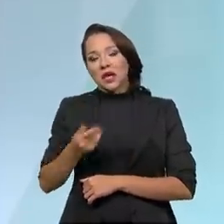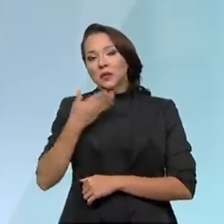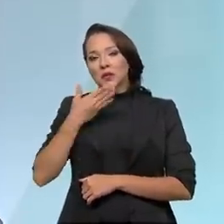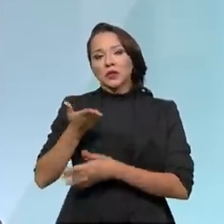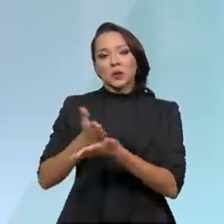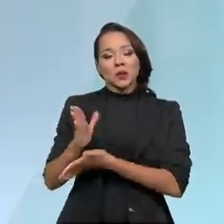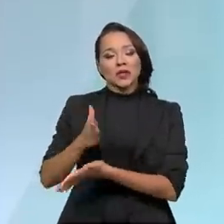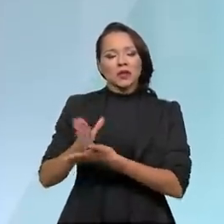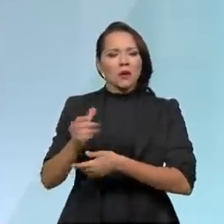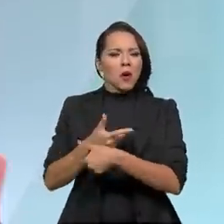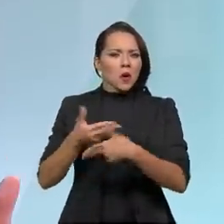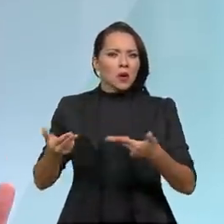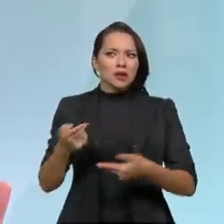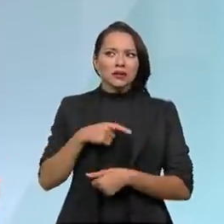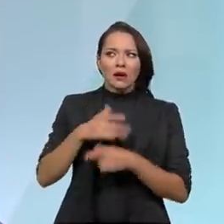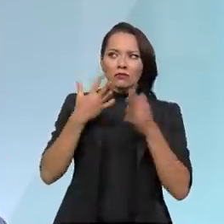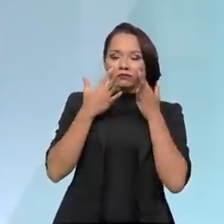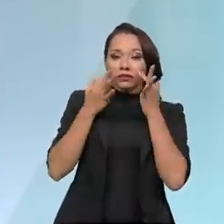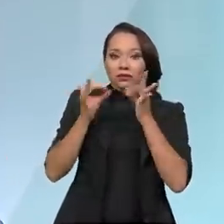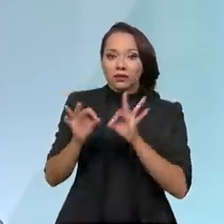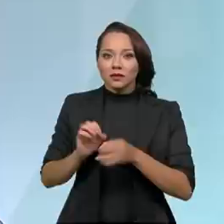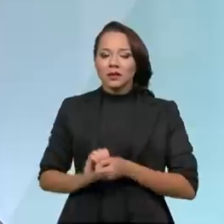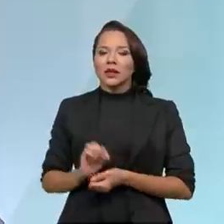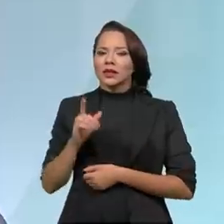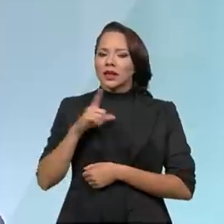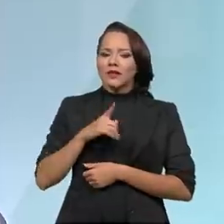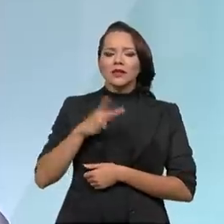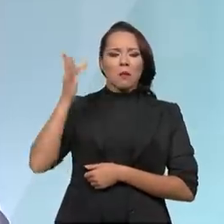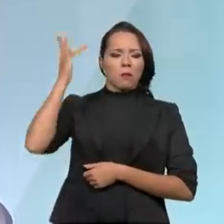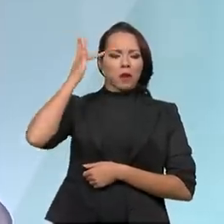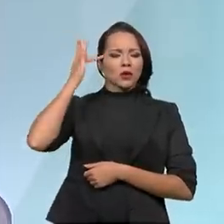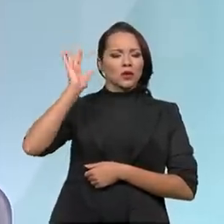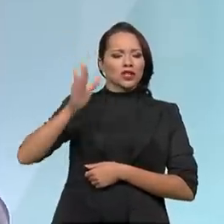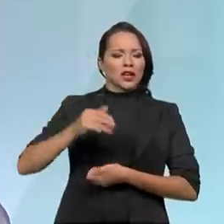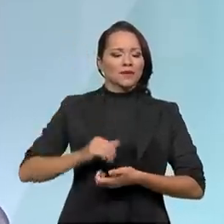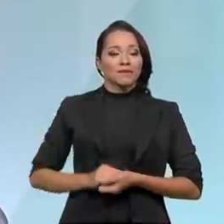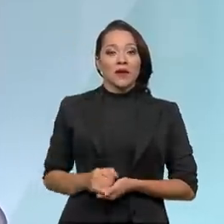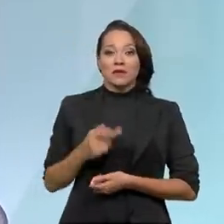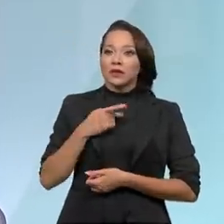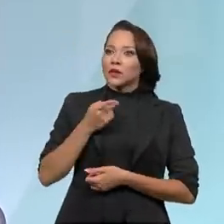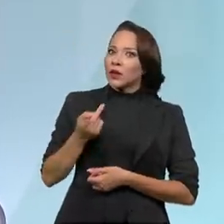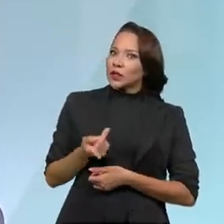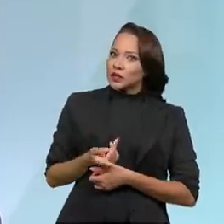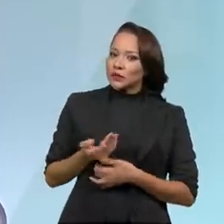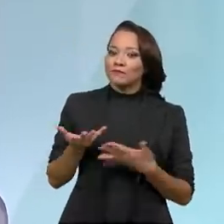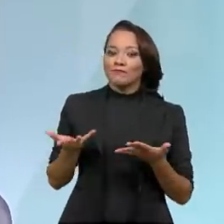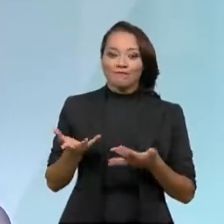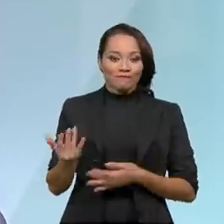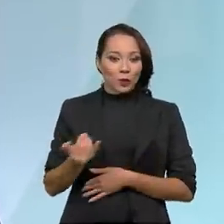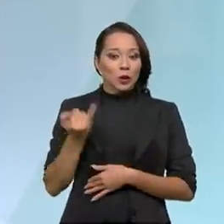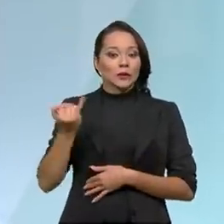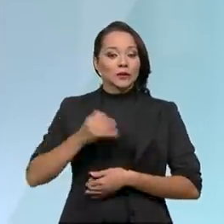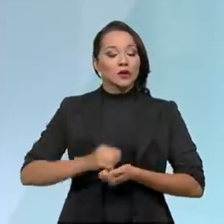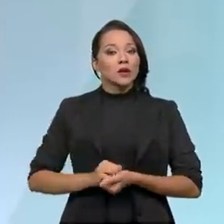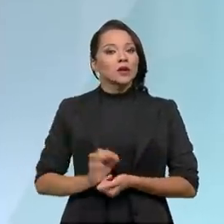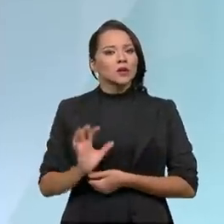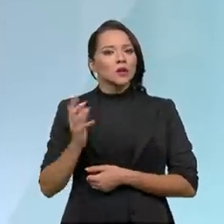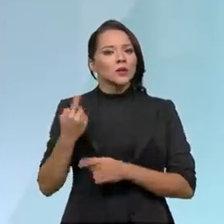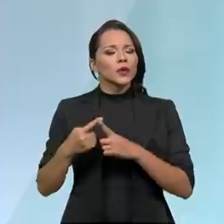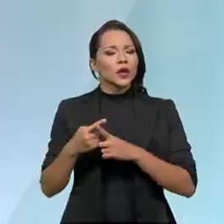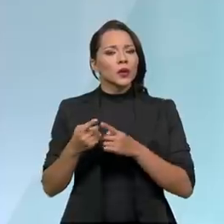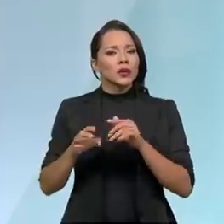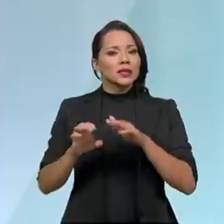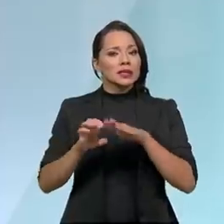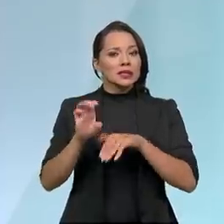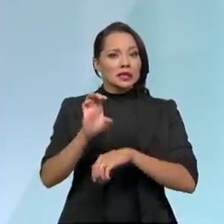autorização, que eram coisas que estavam chamando muita atenção. Estavam maduras, gritando, olha, isso aqui faz muito sentido. E não acontece porque o Estado hoje